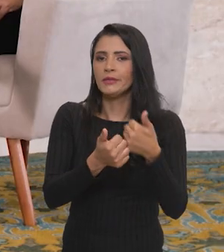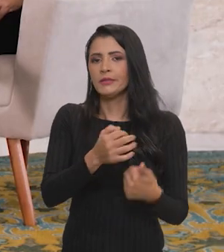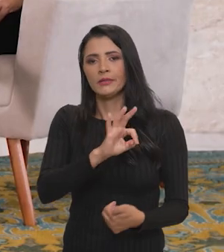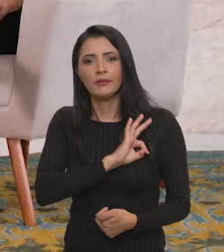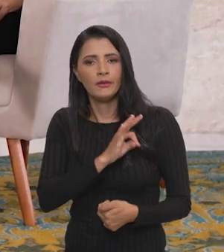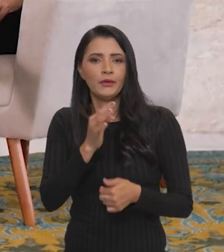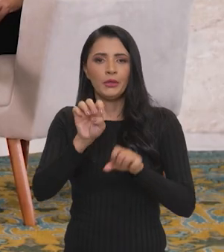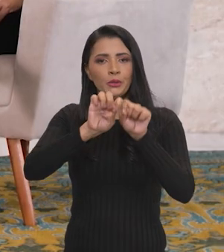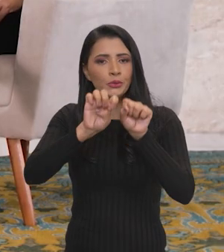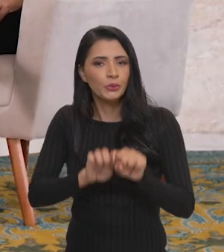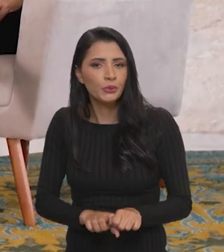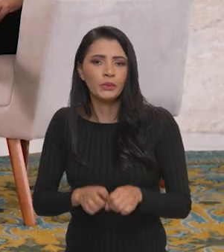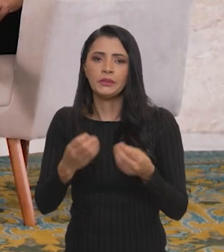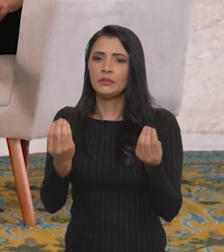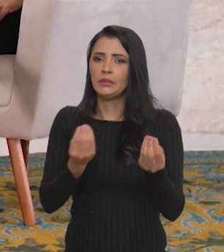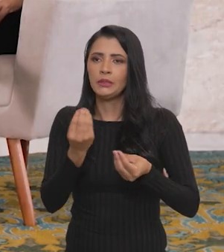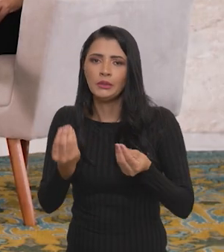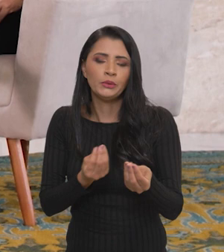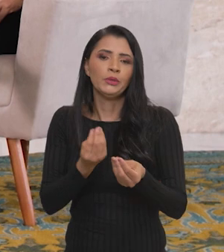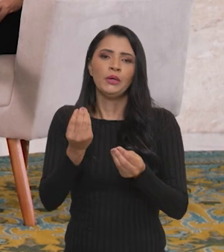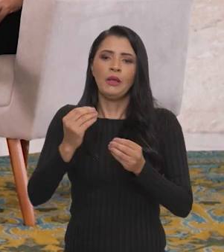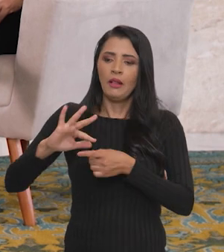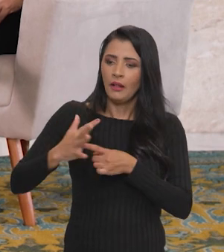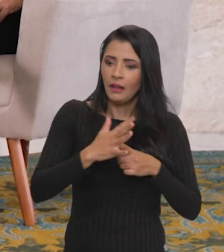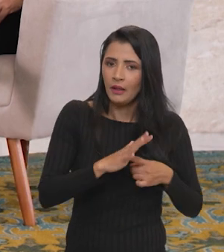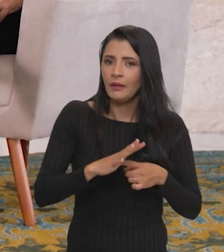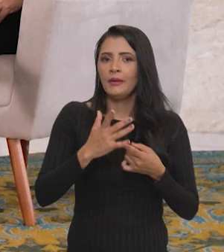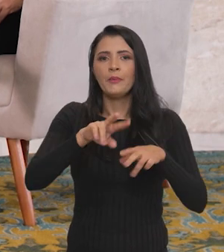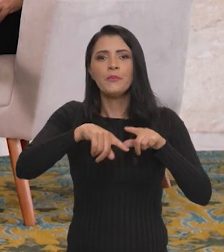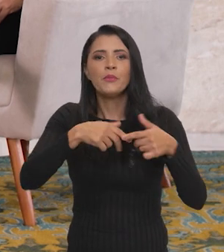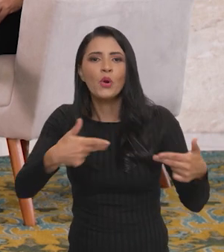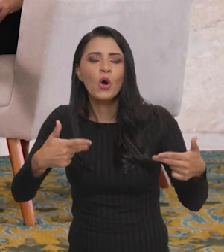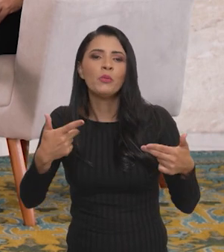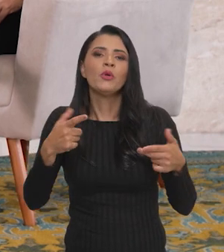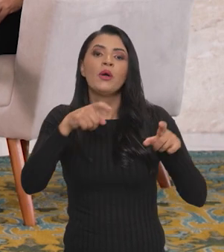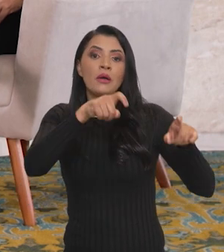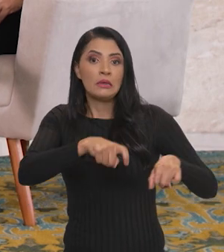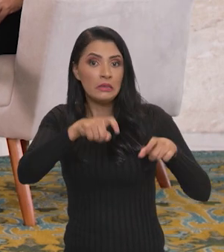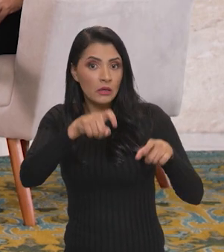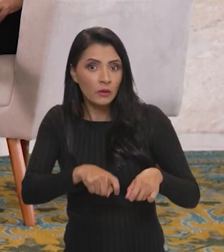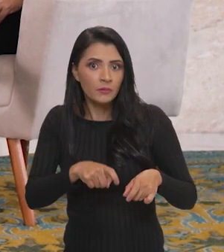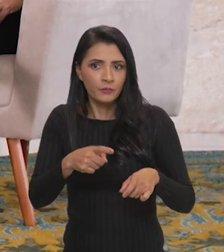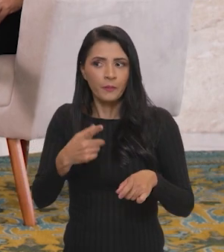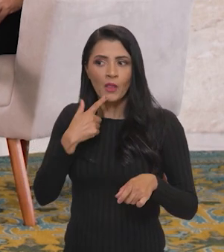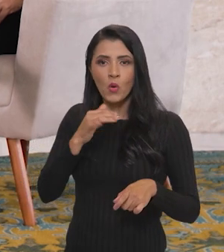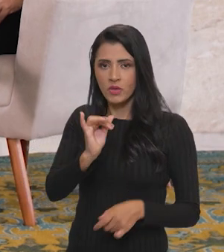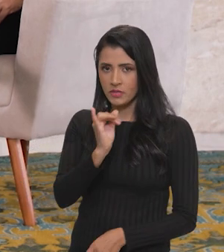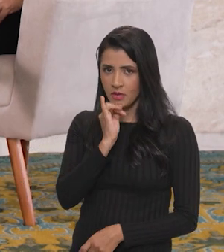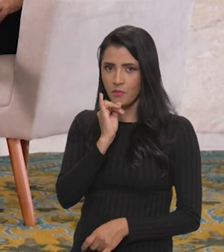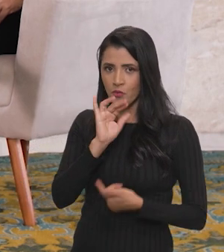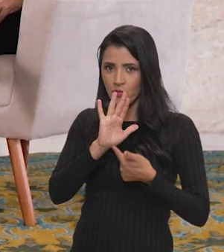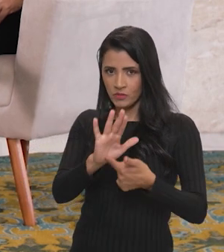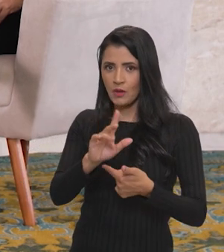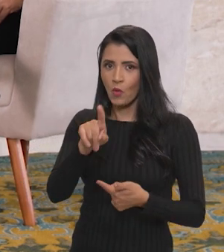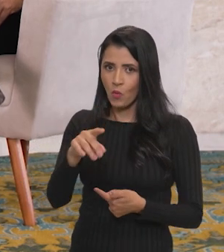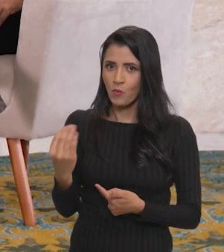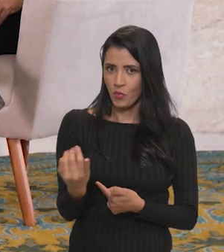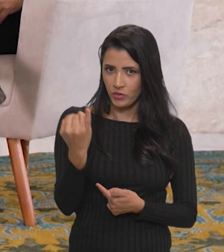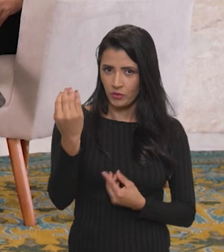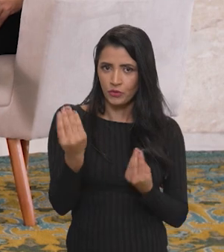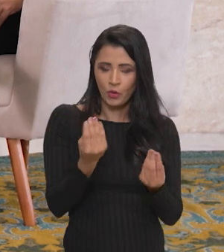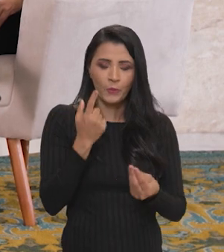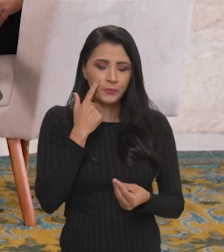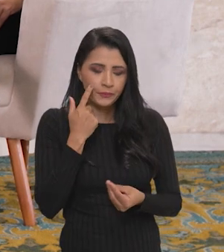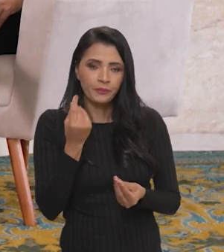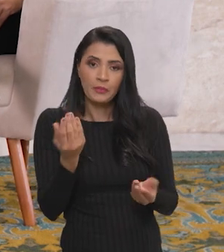a assistência técnica, é a estruturação produtiva, são os maquinários e os implementos agrícolas que, só para ver, eu vou dar um exemplo como isso é